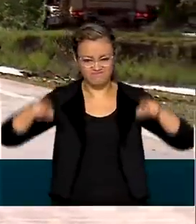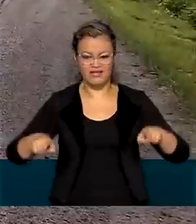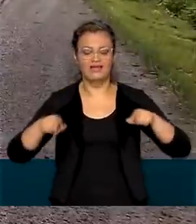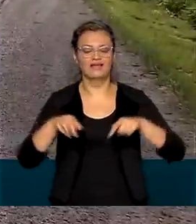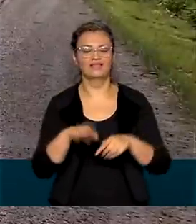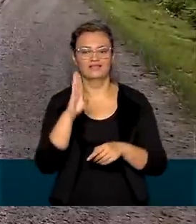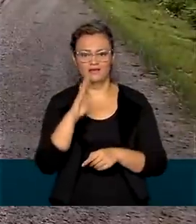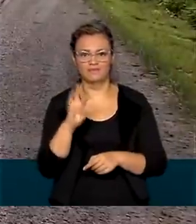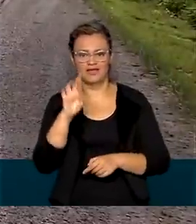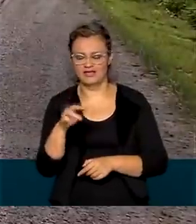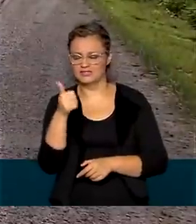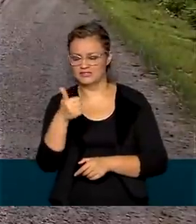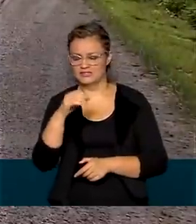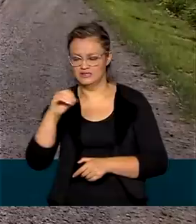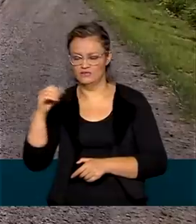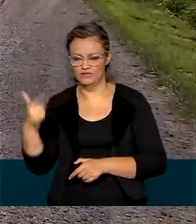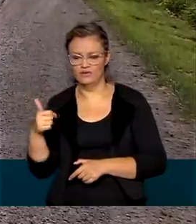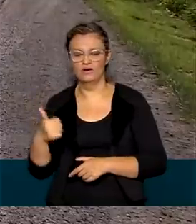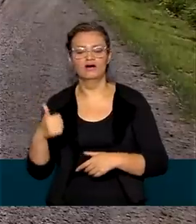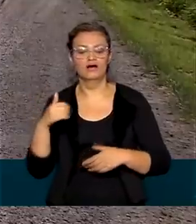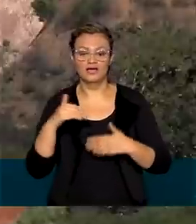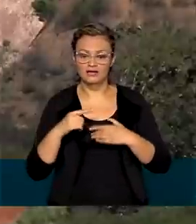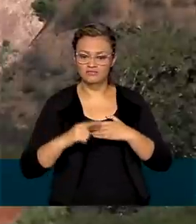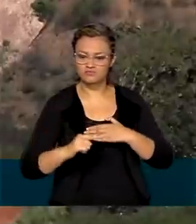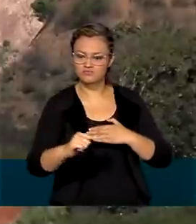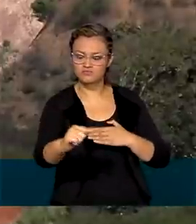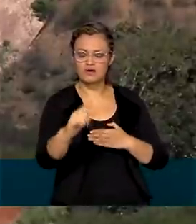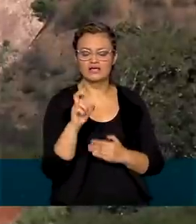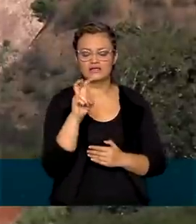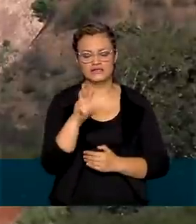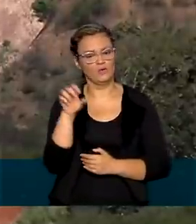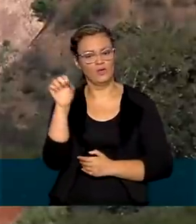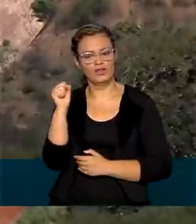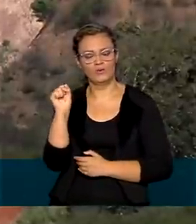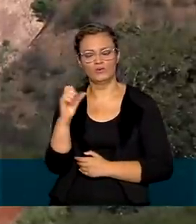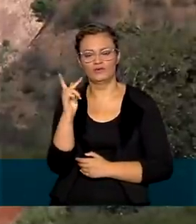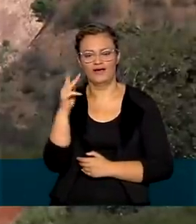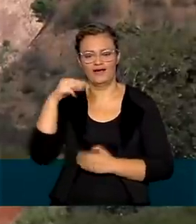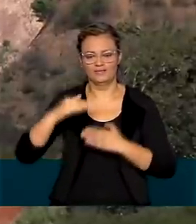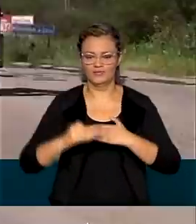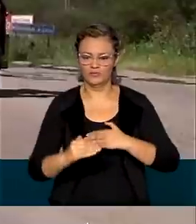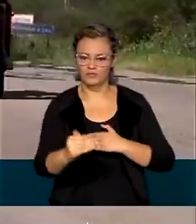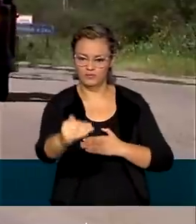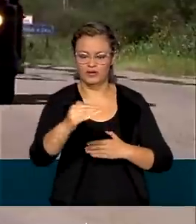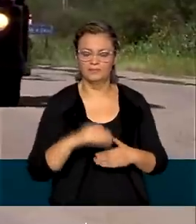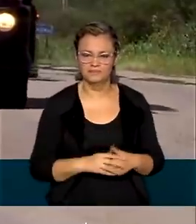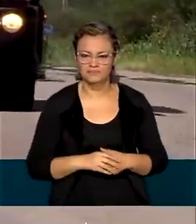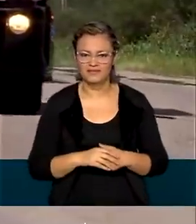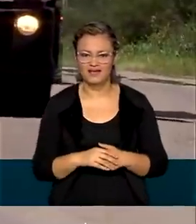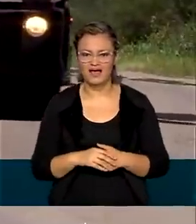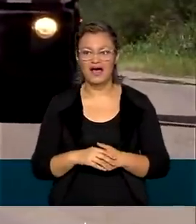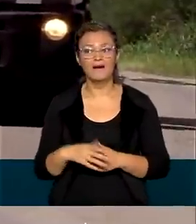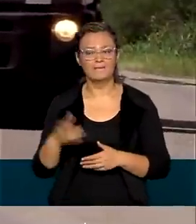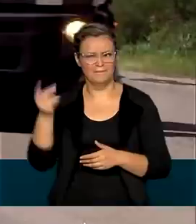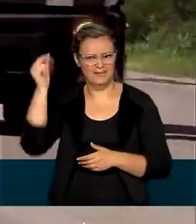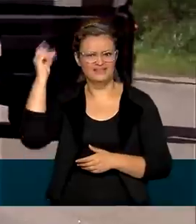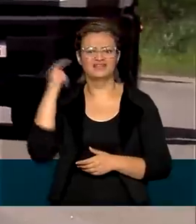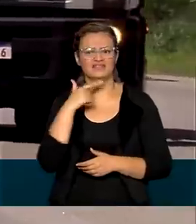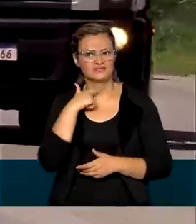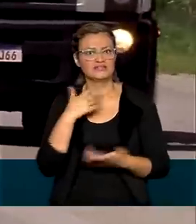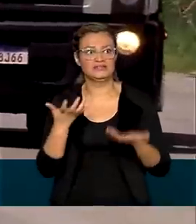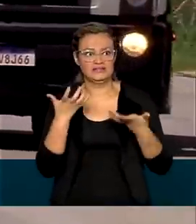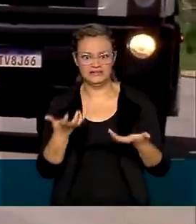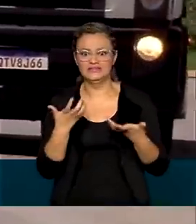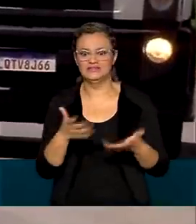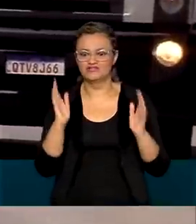-101. Agora o motorista passa a contar com 58 quilômetros de pistas ampliadas. O antigo desejo dos caminhoneiros que